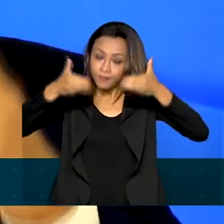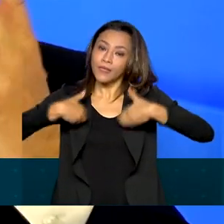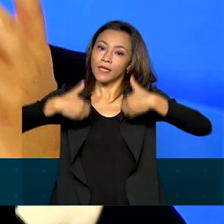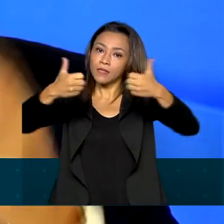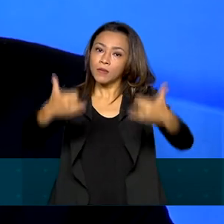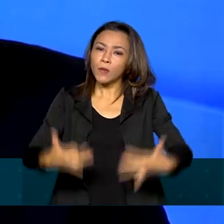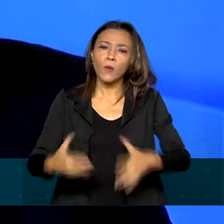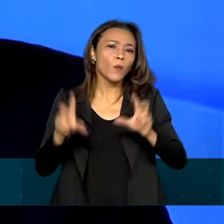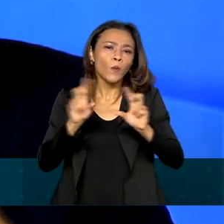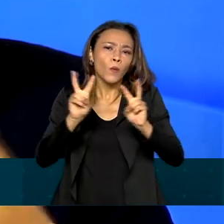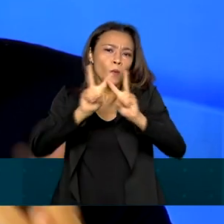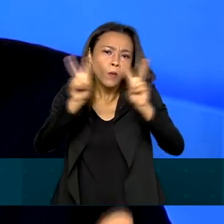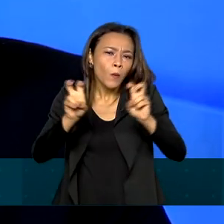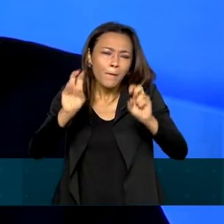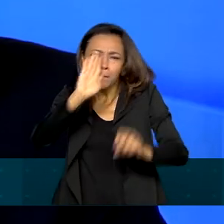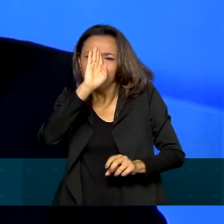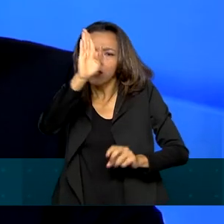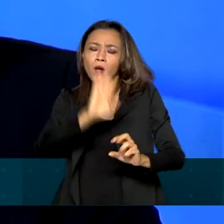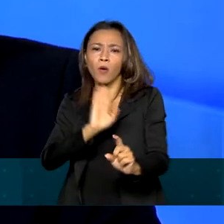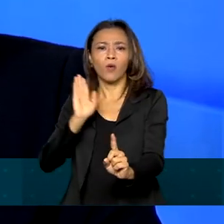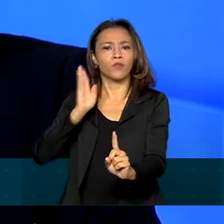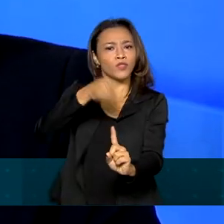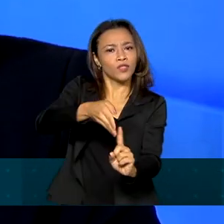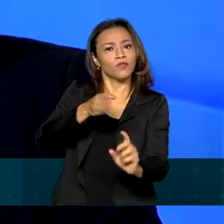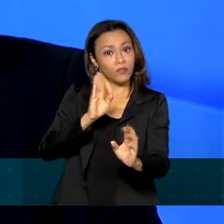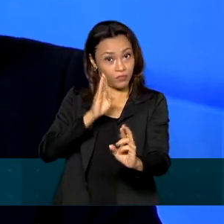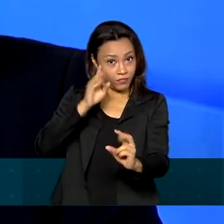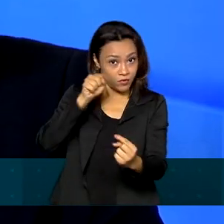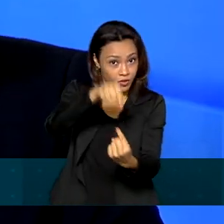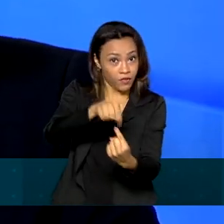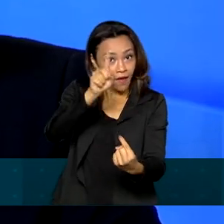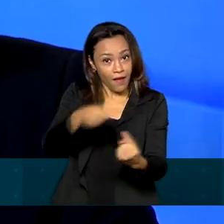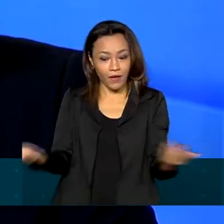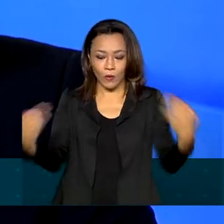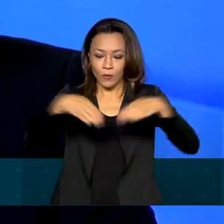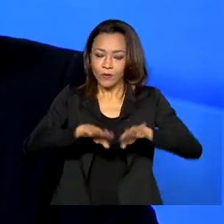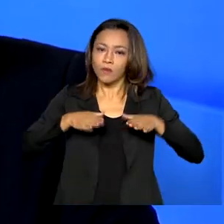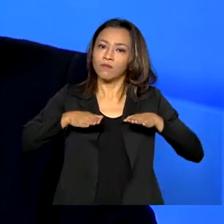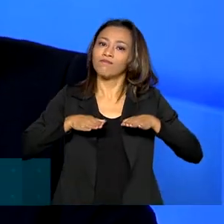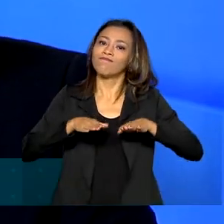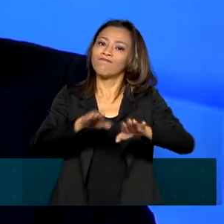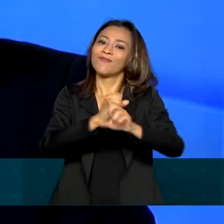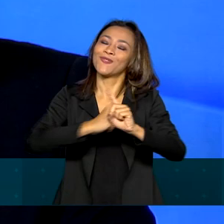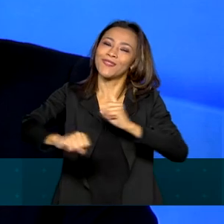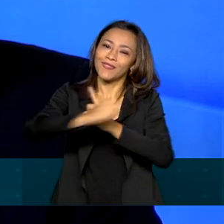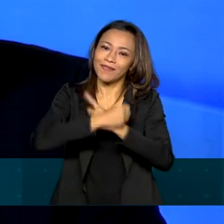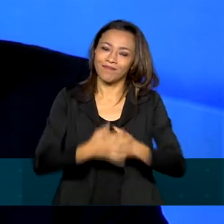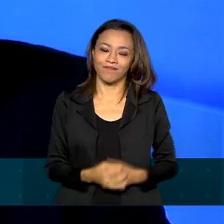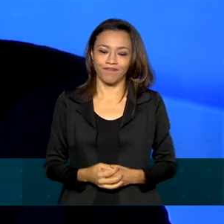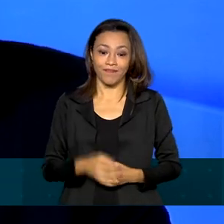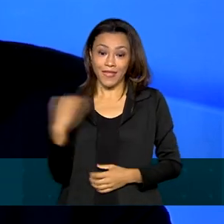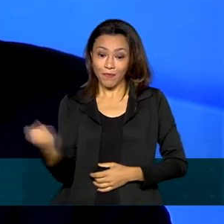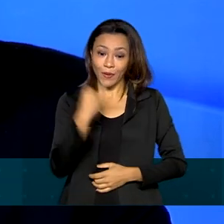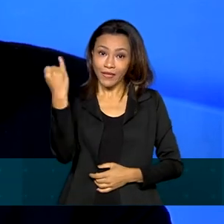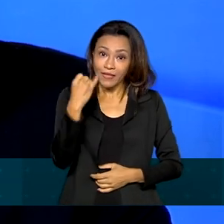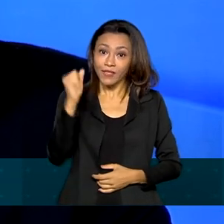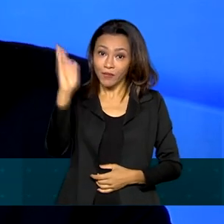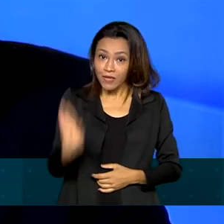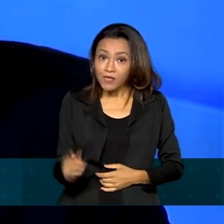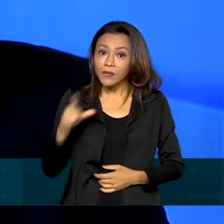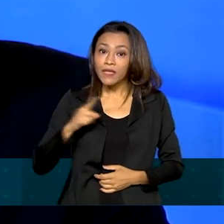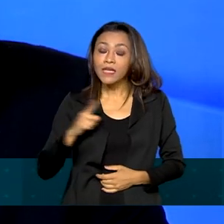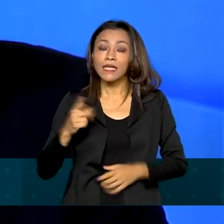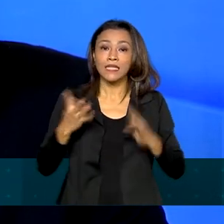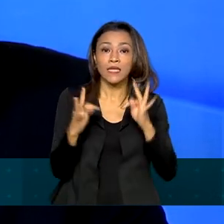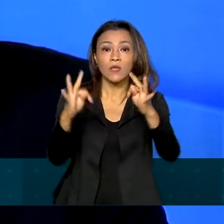o principal objetivo é a inclusão social. É extremamente importante que nós tenhamos no Brasil tecnologias